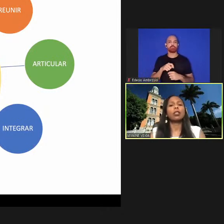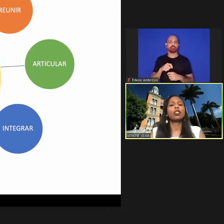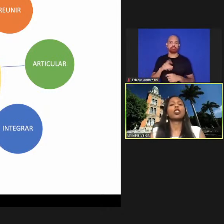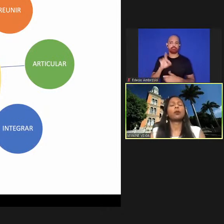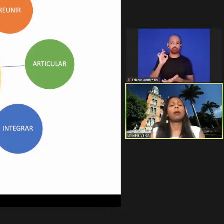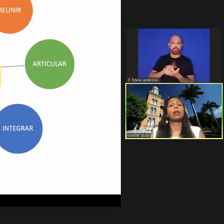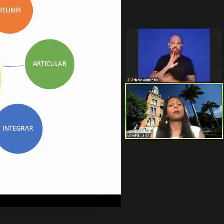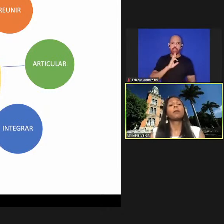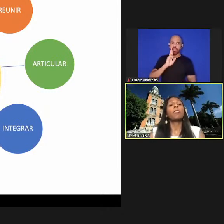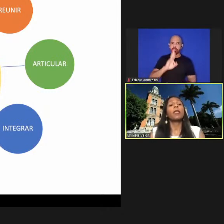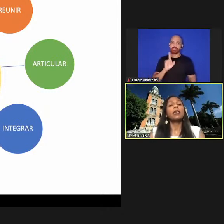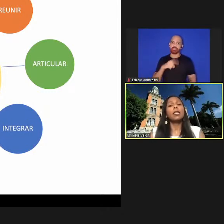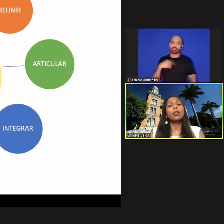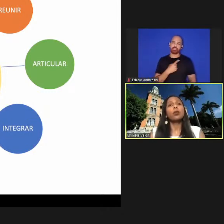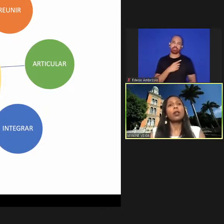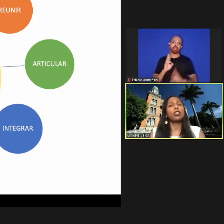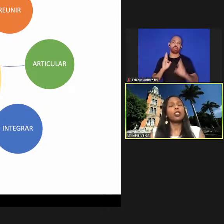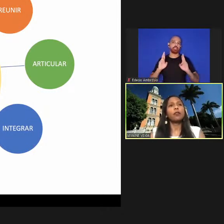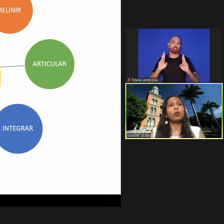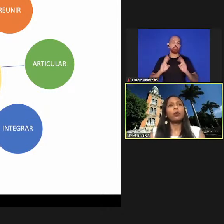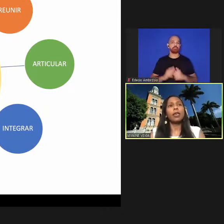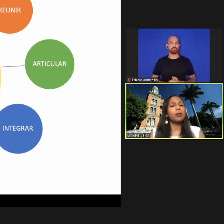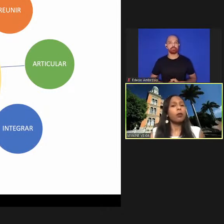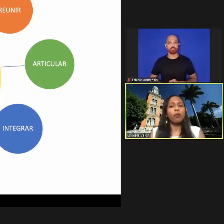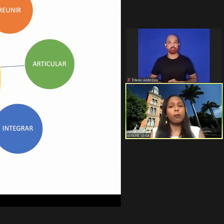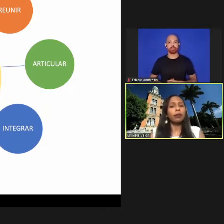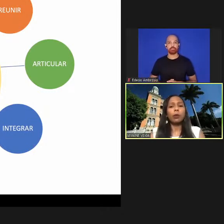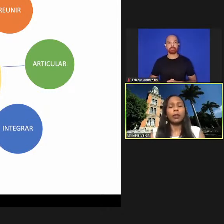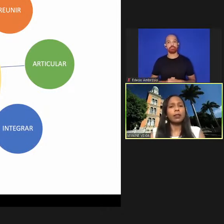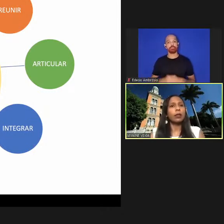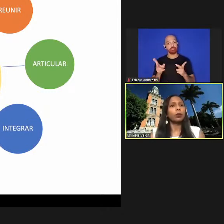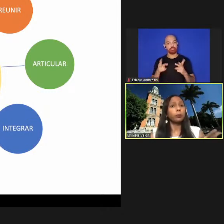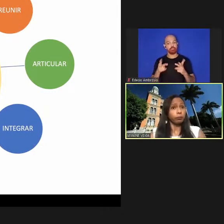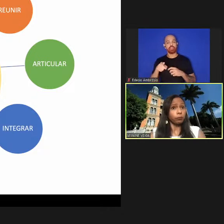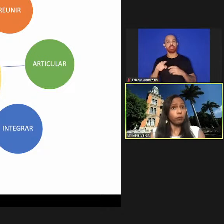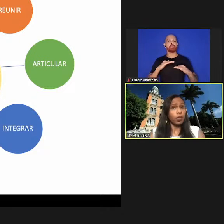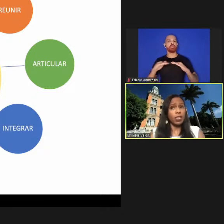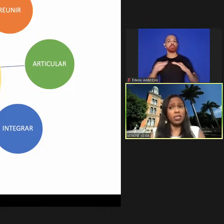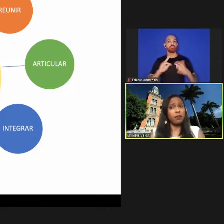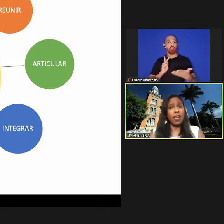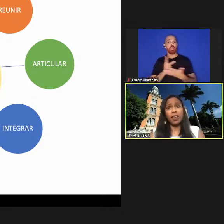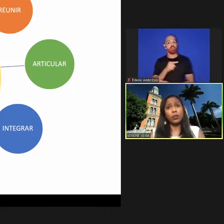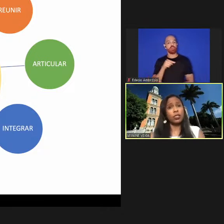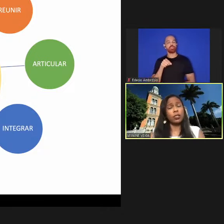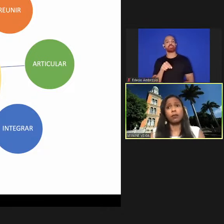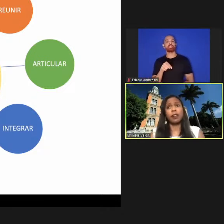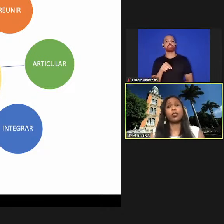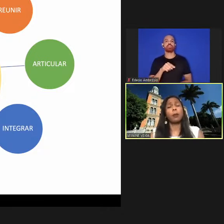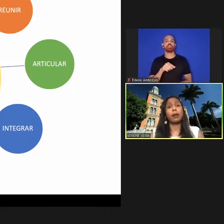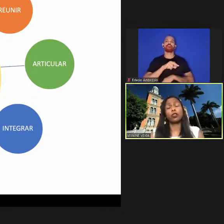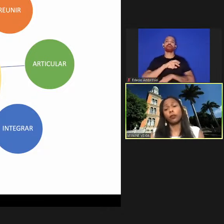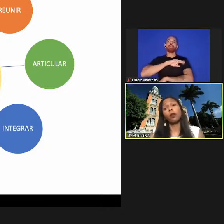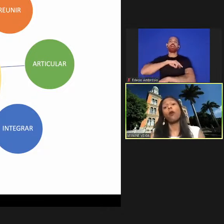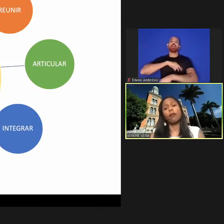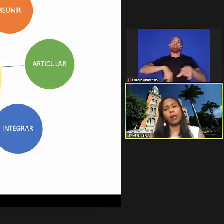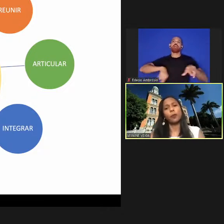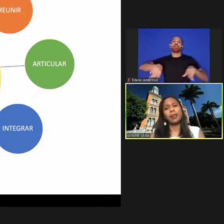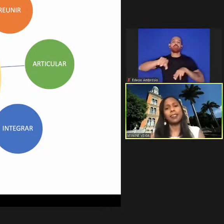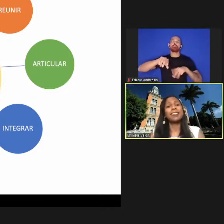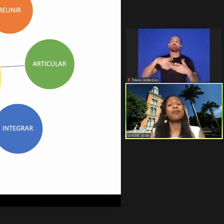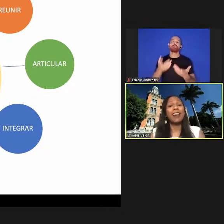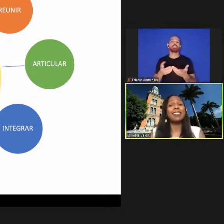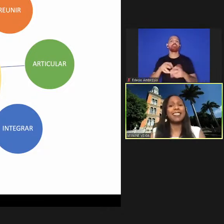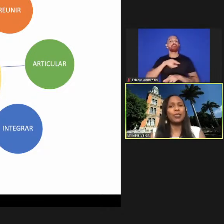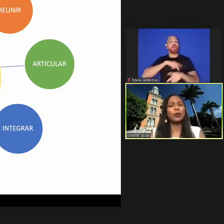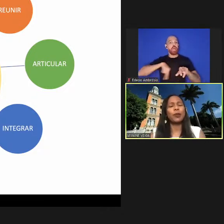resultado que a gente espera e isso a gente viu esse movimento acontecendo em vários com vários